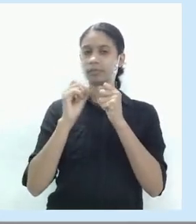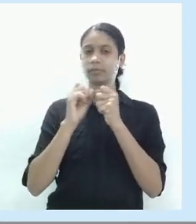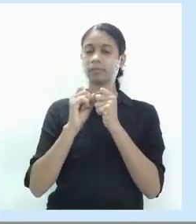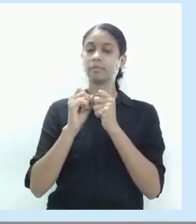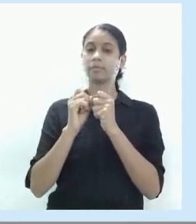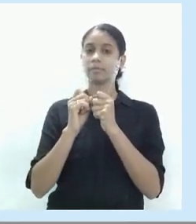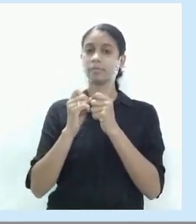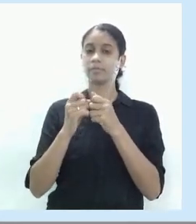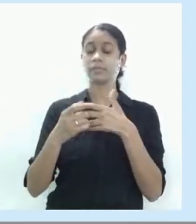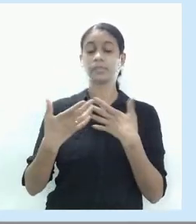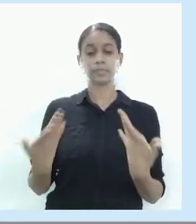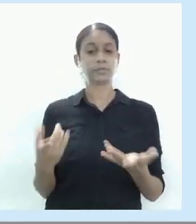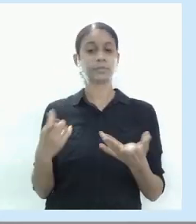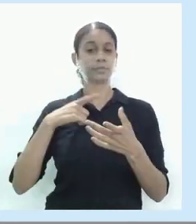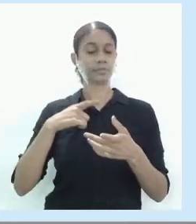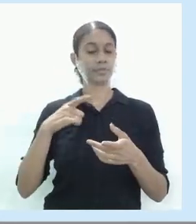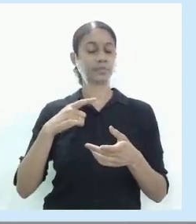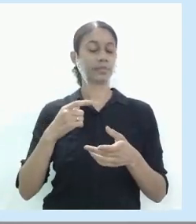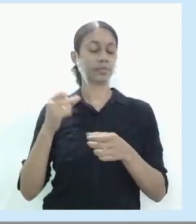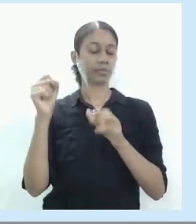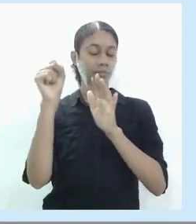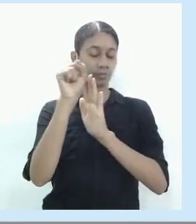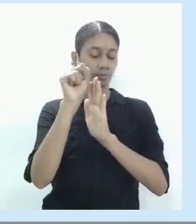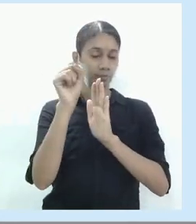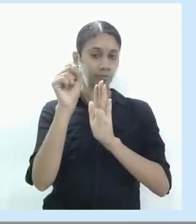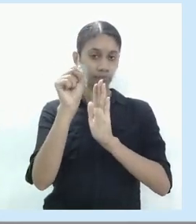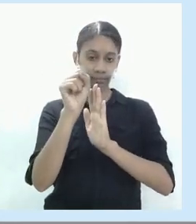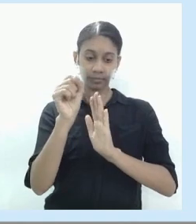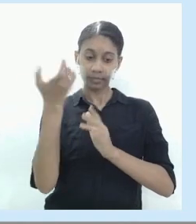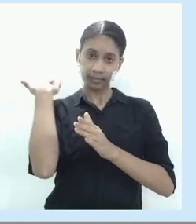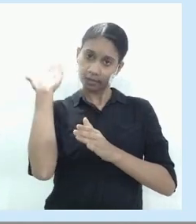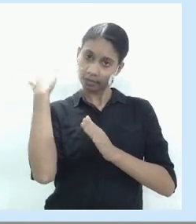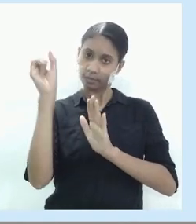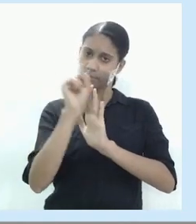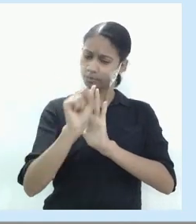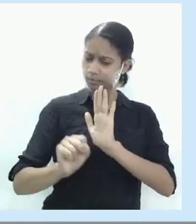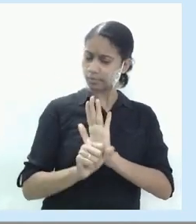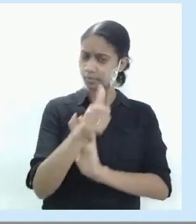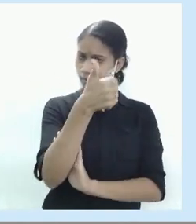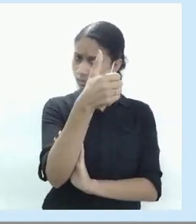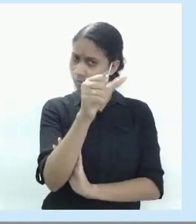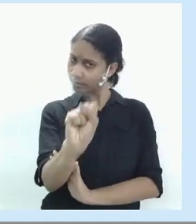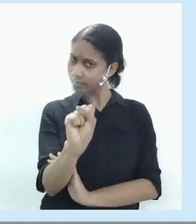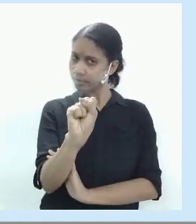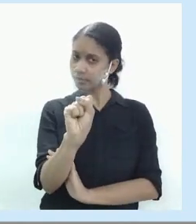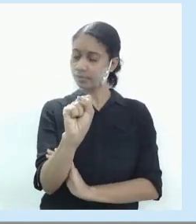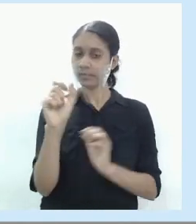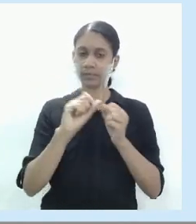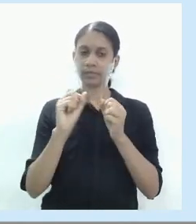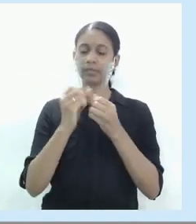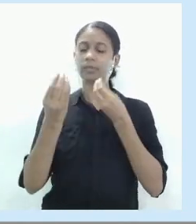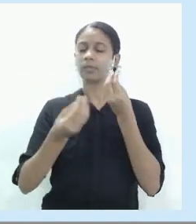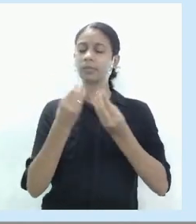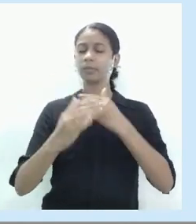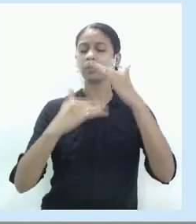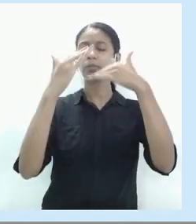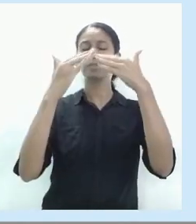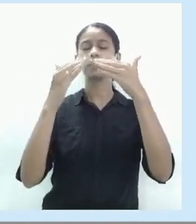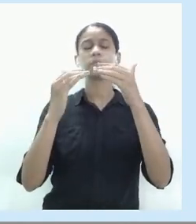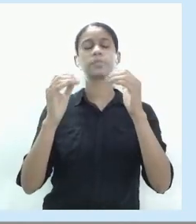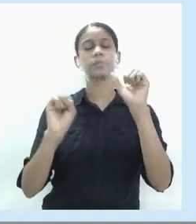ocorreu no século XVIII e o processo de industrialização não é nada mais que